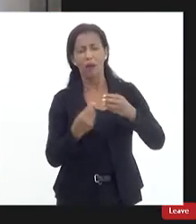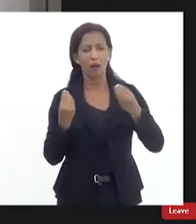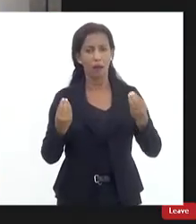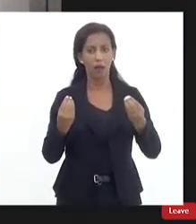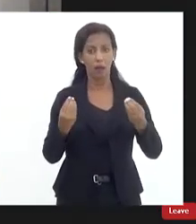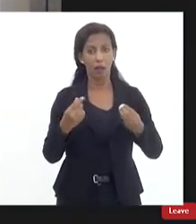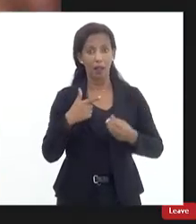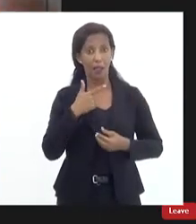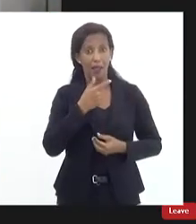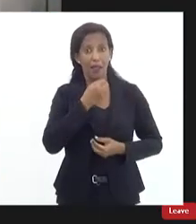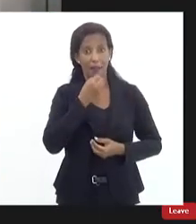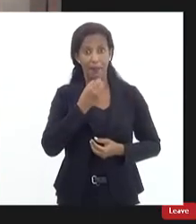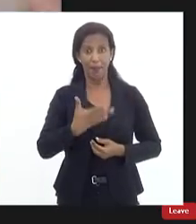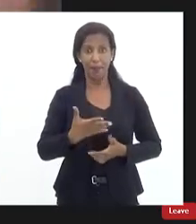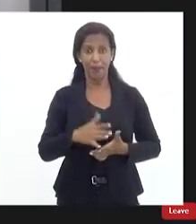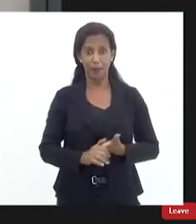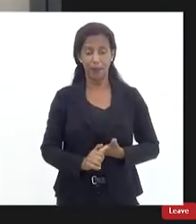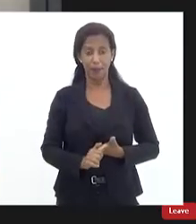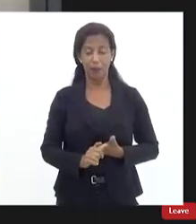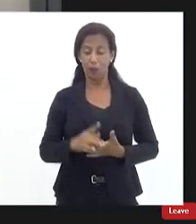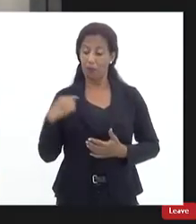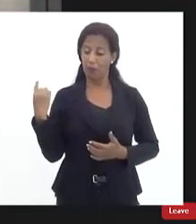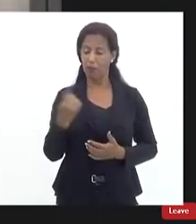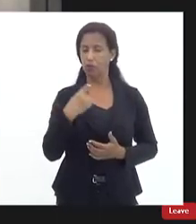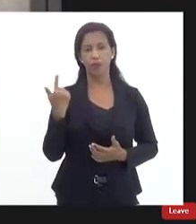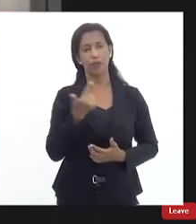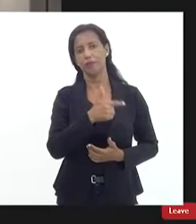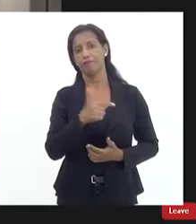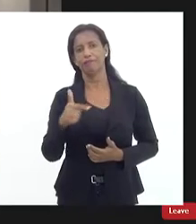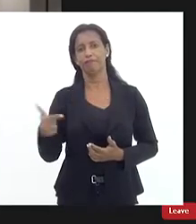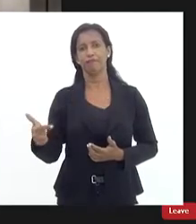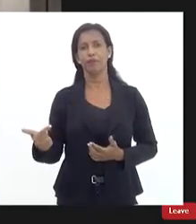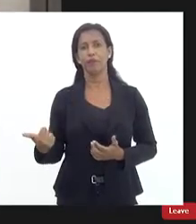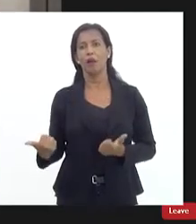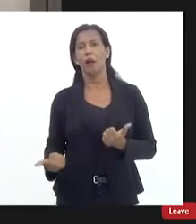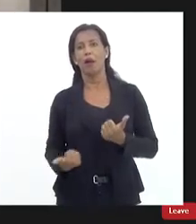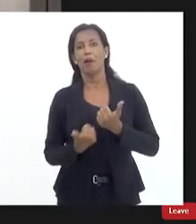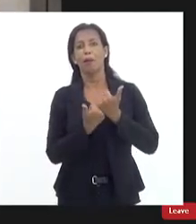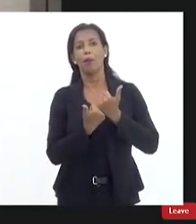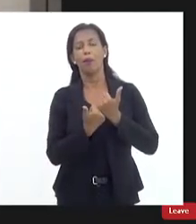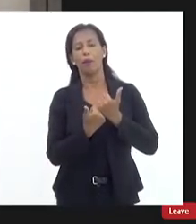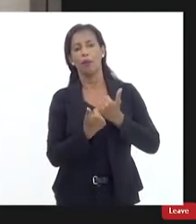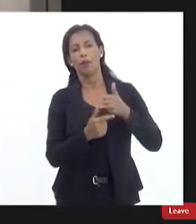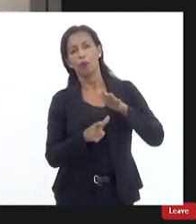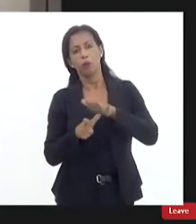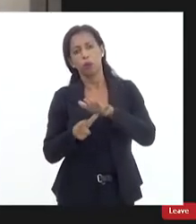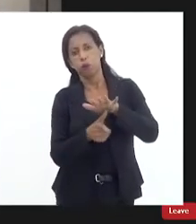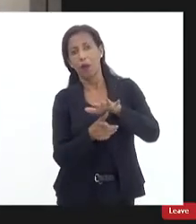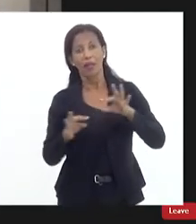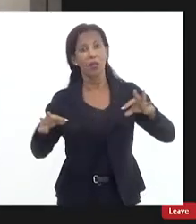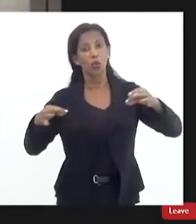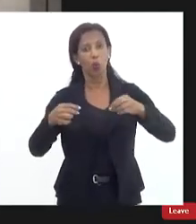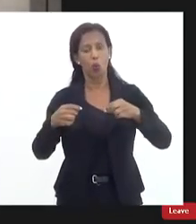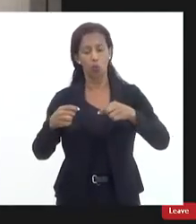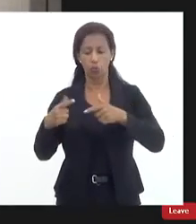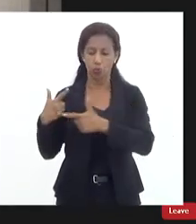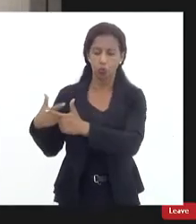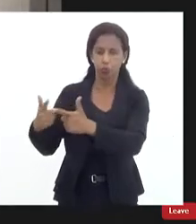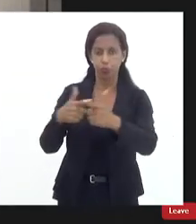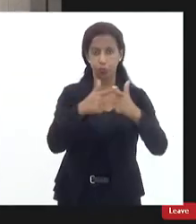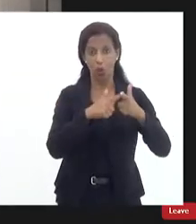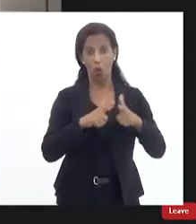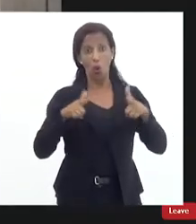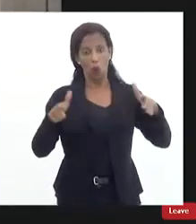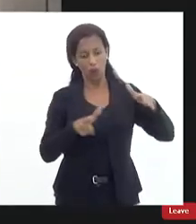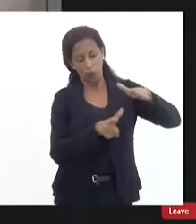cara é muito bom infelizmente nós não temos o apoio do helicóptero em todas as operações porque quando o águia